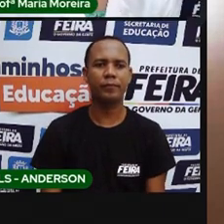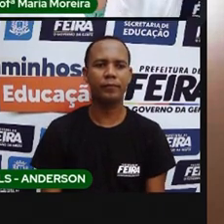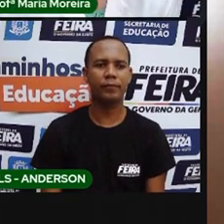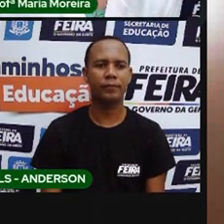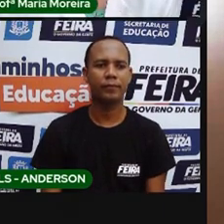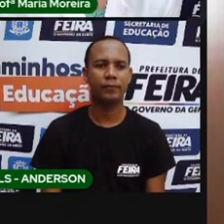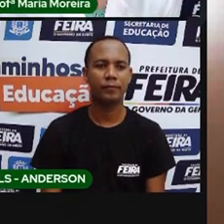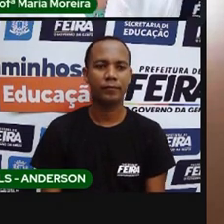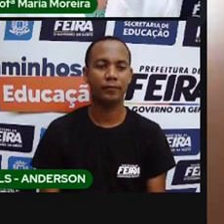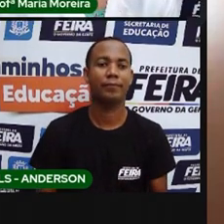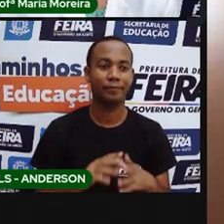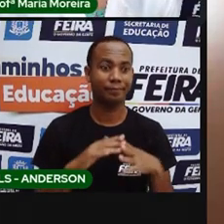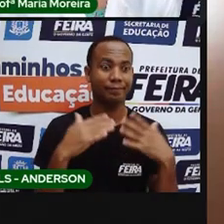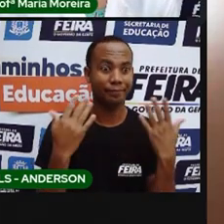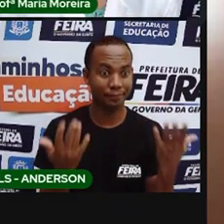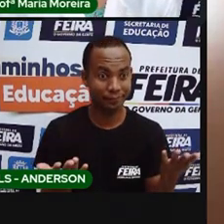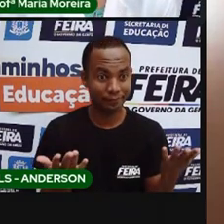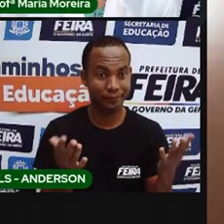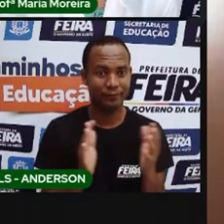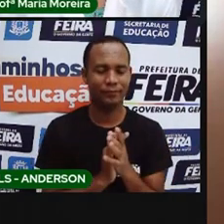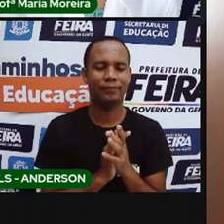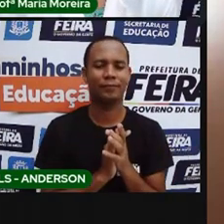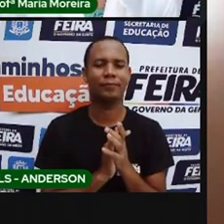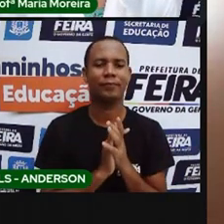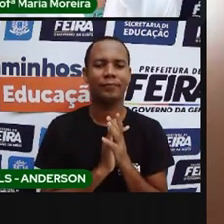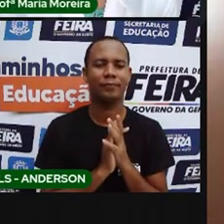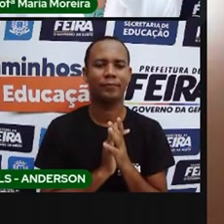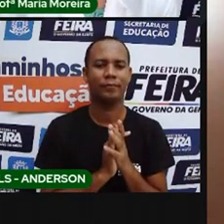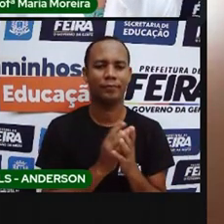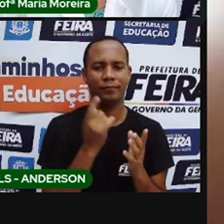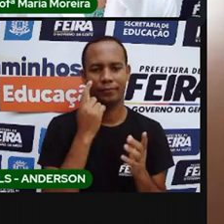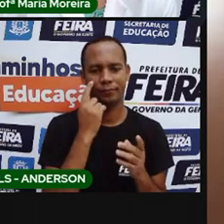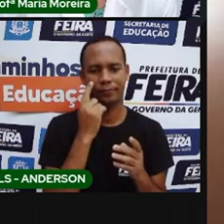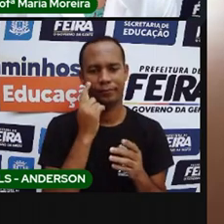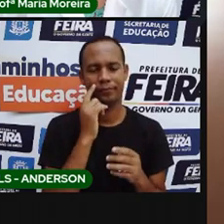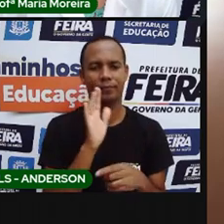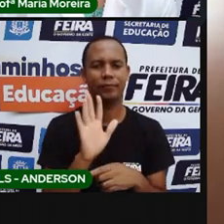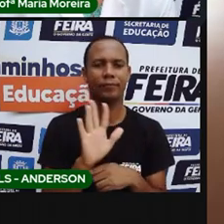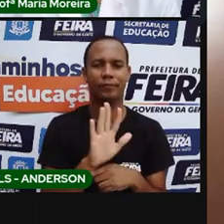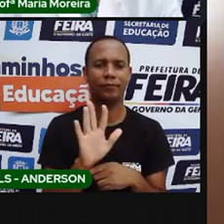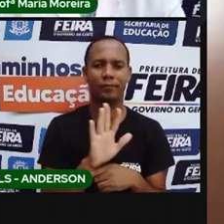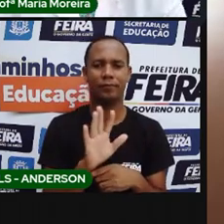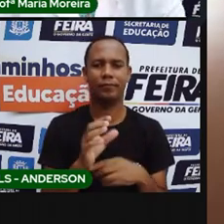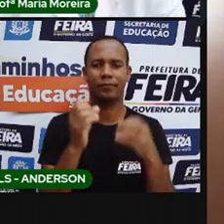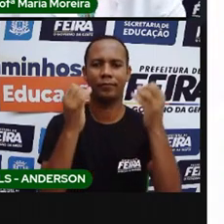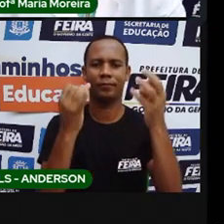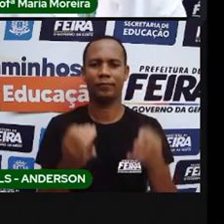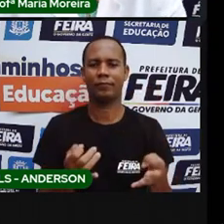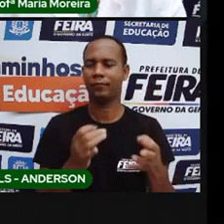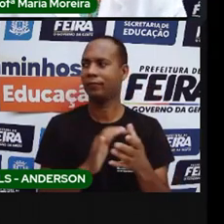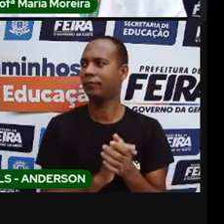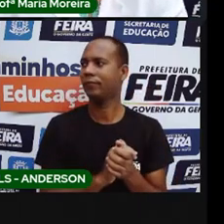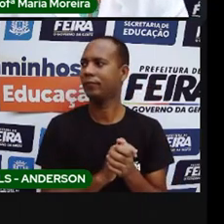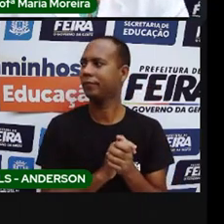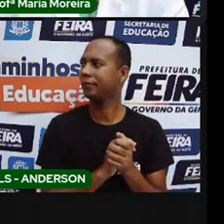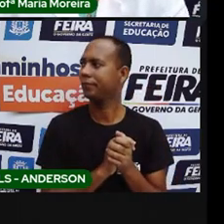Música Estou de volta. Vamos lá. Só para tirar o vídeo.